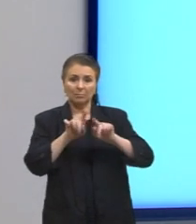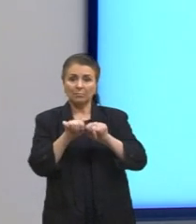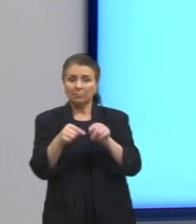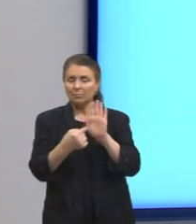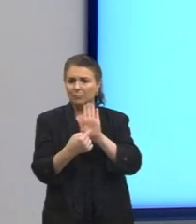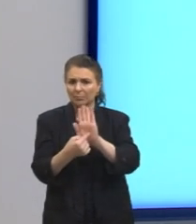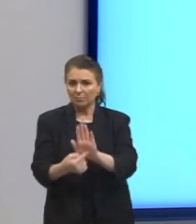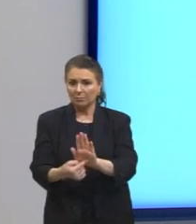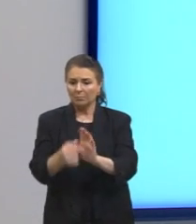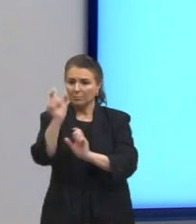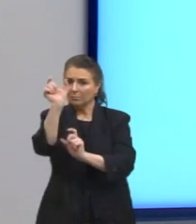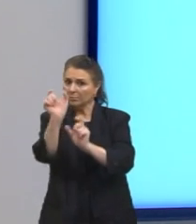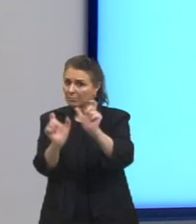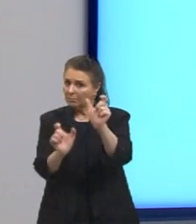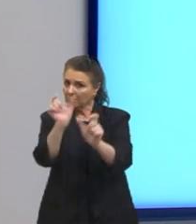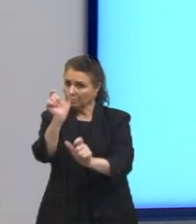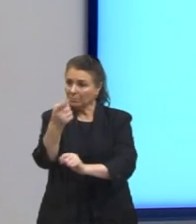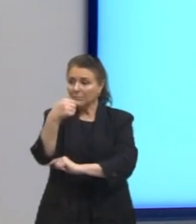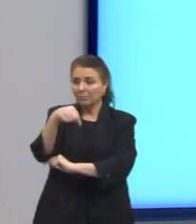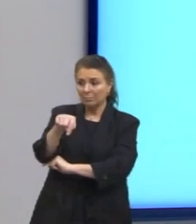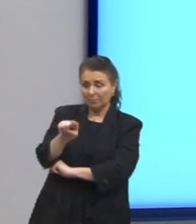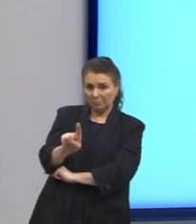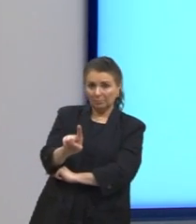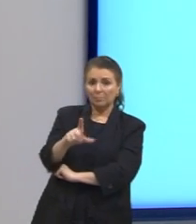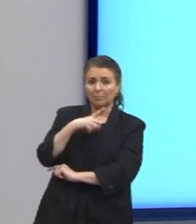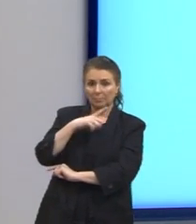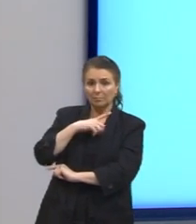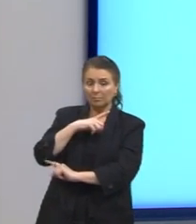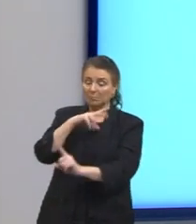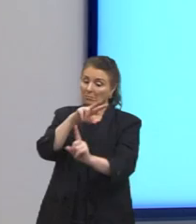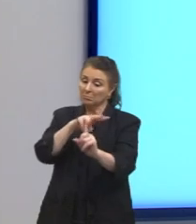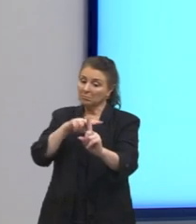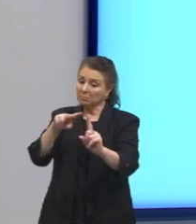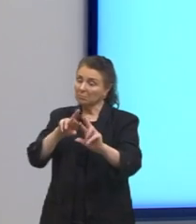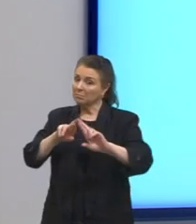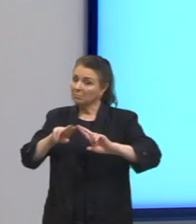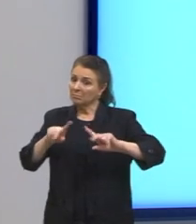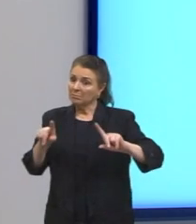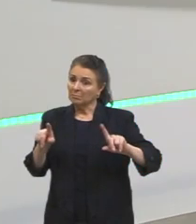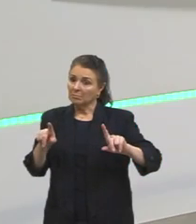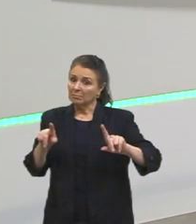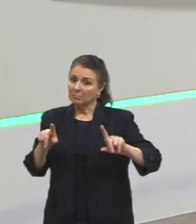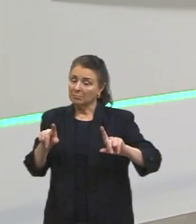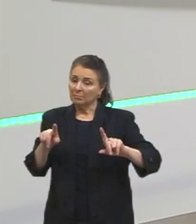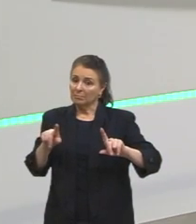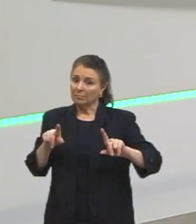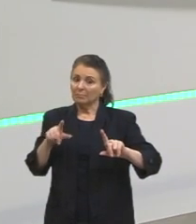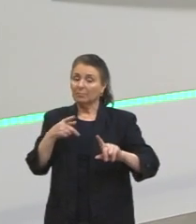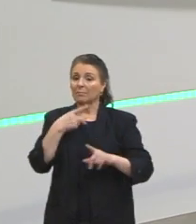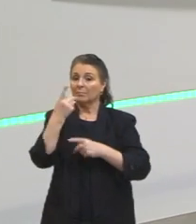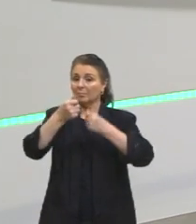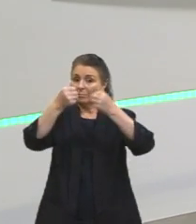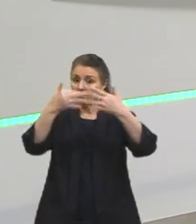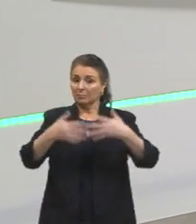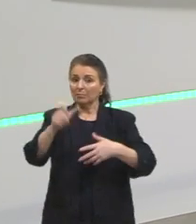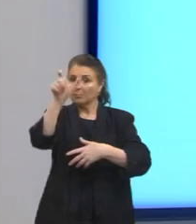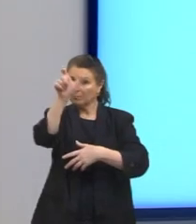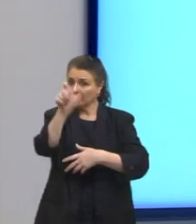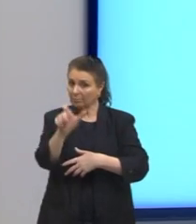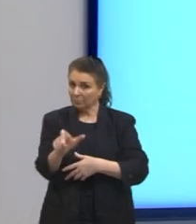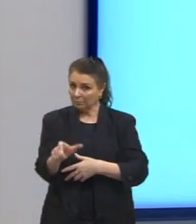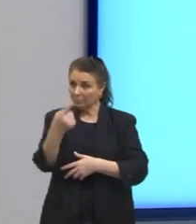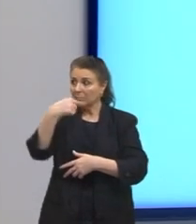que as pessoas que vão para lá, elas têm um ponto de vista diferente. Olha lá. Ela fala que as pessoas vão para